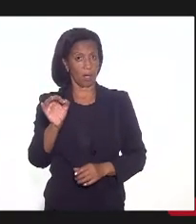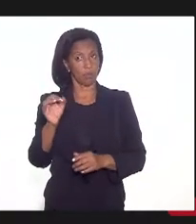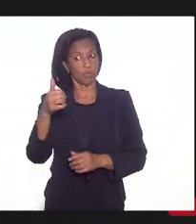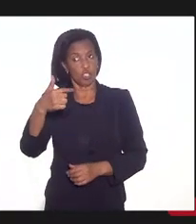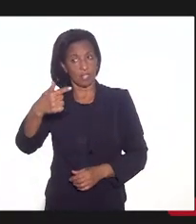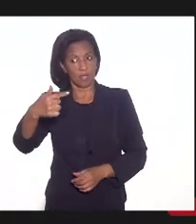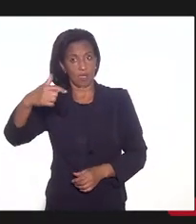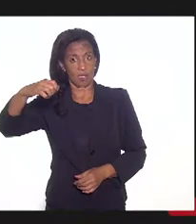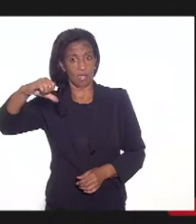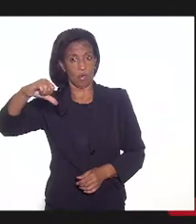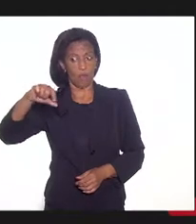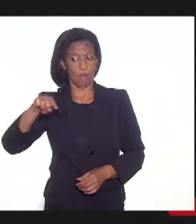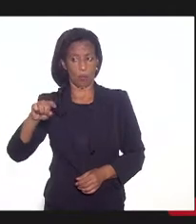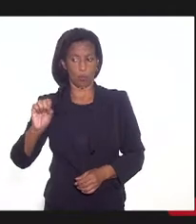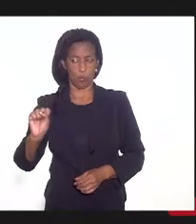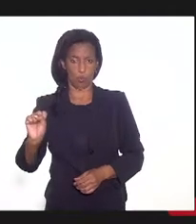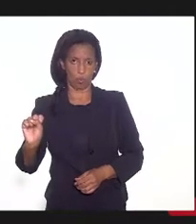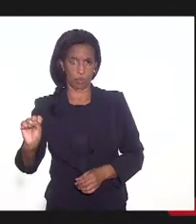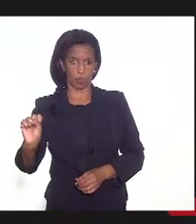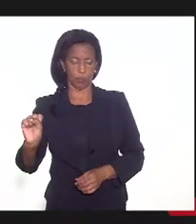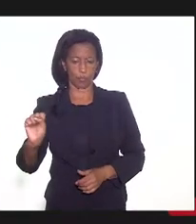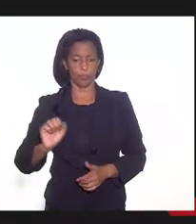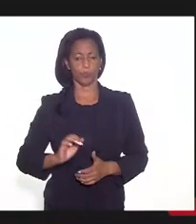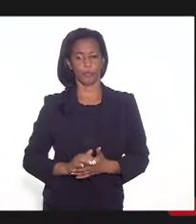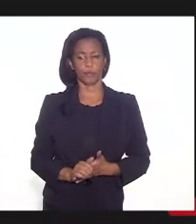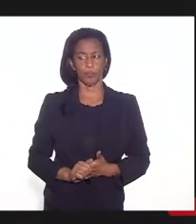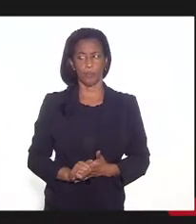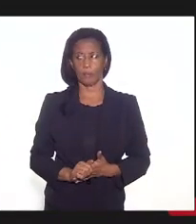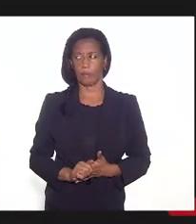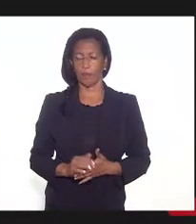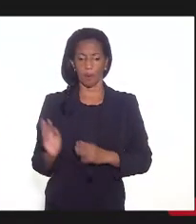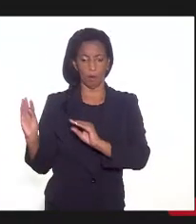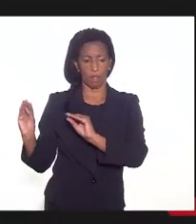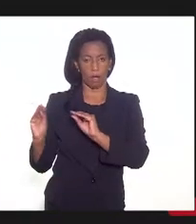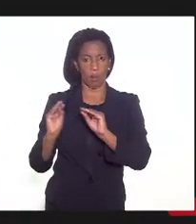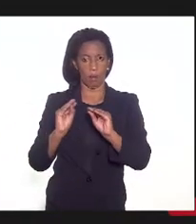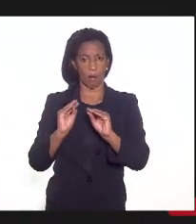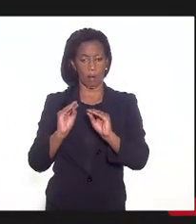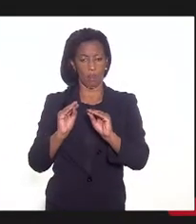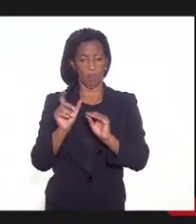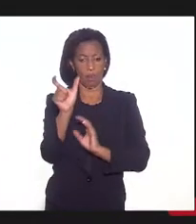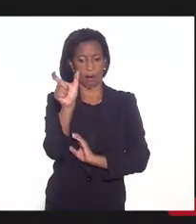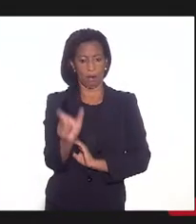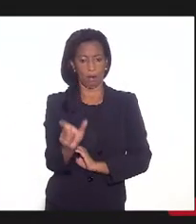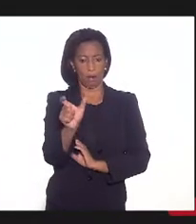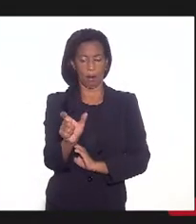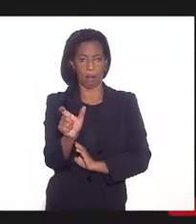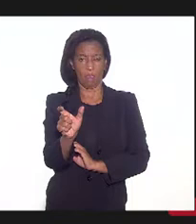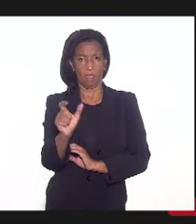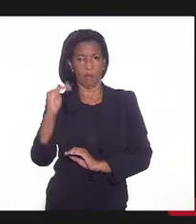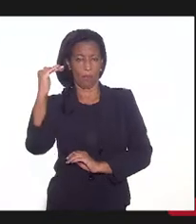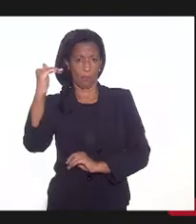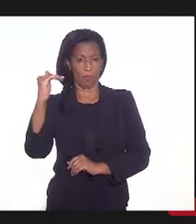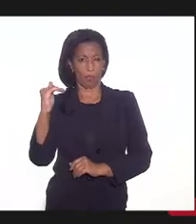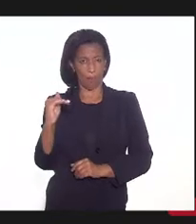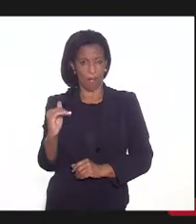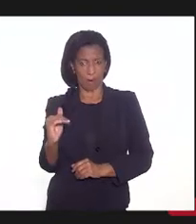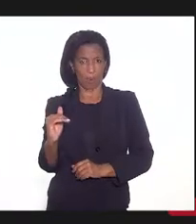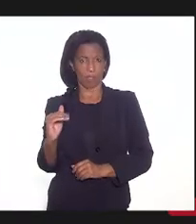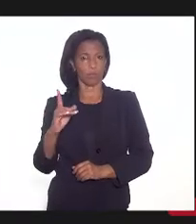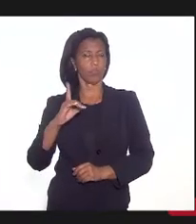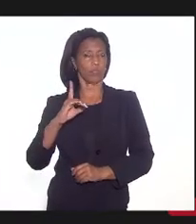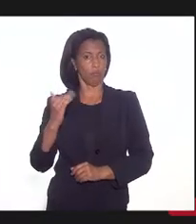,8%. Uma pessoa aumentou. É. Aqui, nessa, a gente está um pouco abaixo, mas, ainda assim,